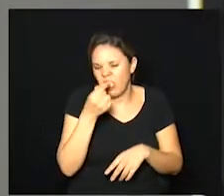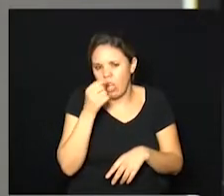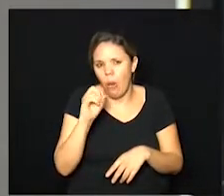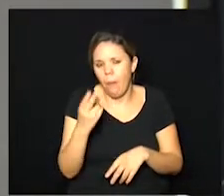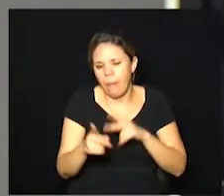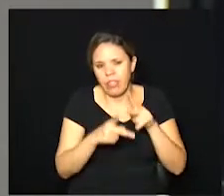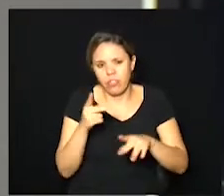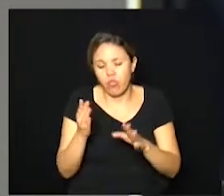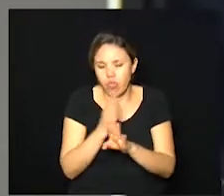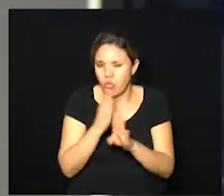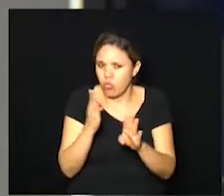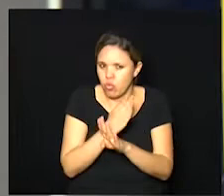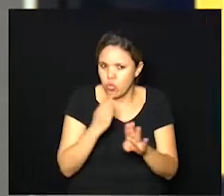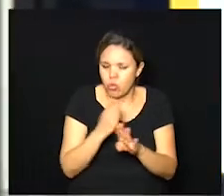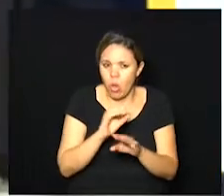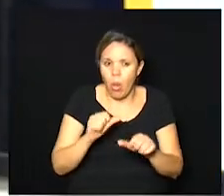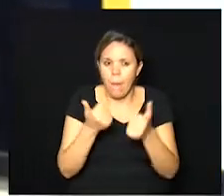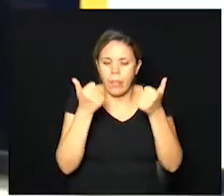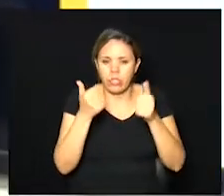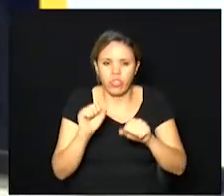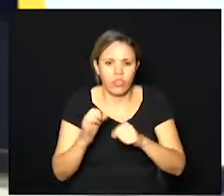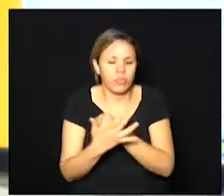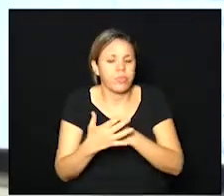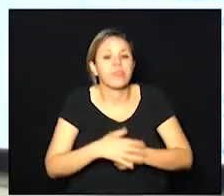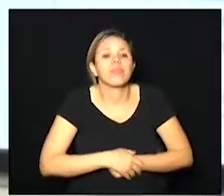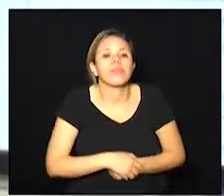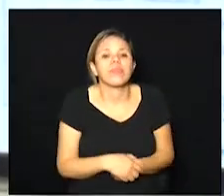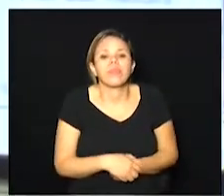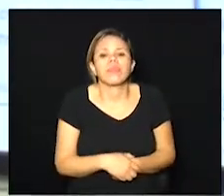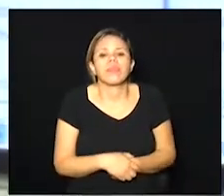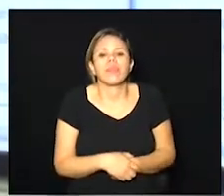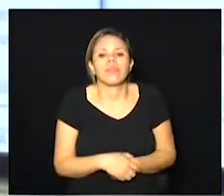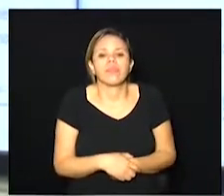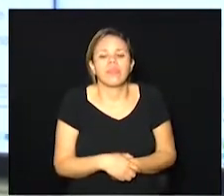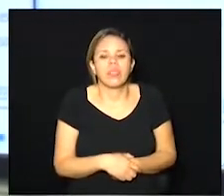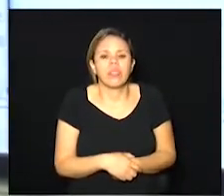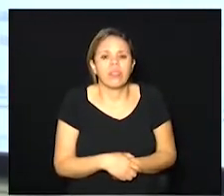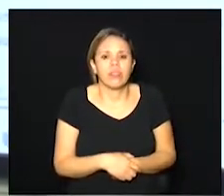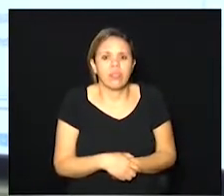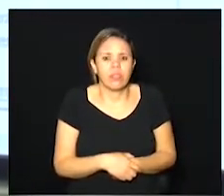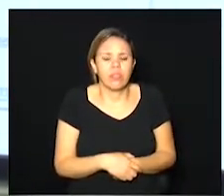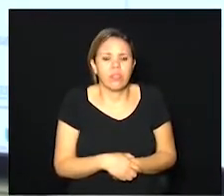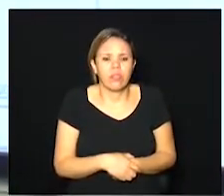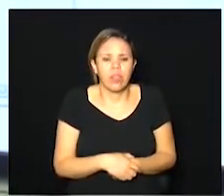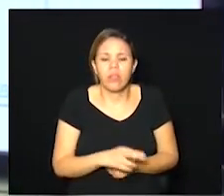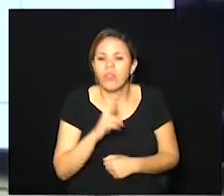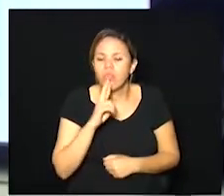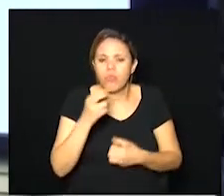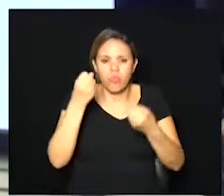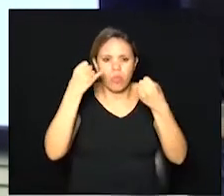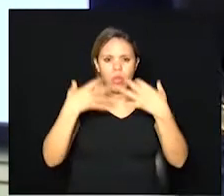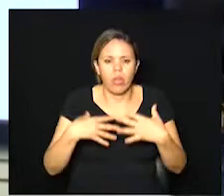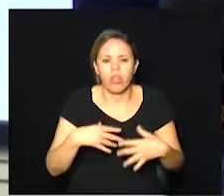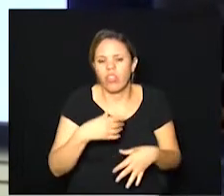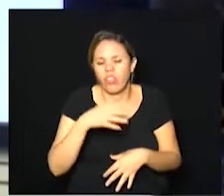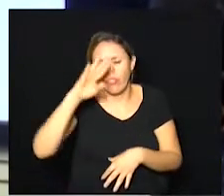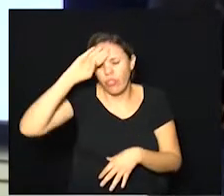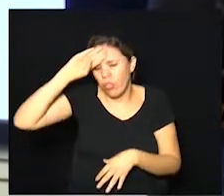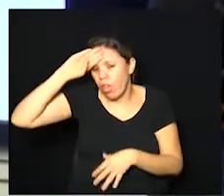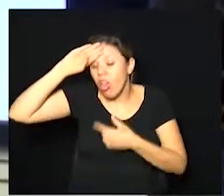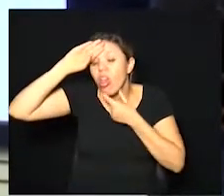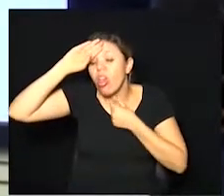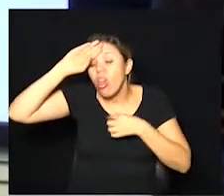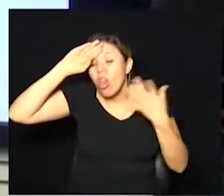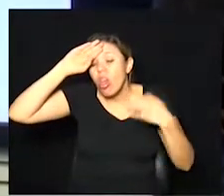suspeita ou positivos para covid-19 que relataram como principais sintomas febre dor de garganta